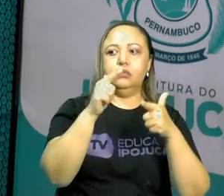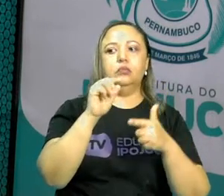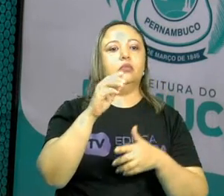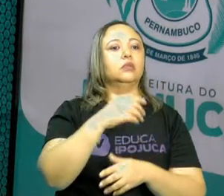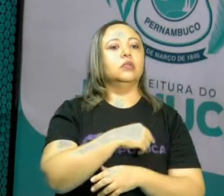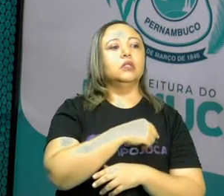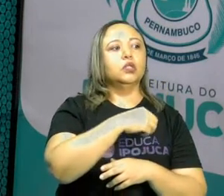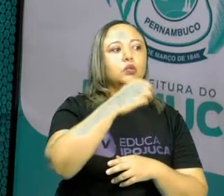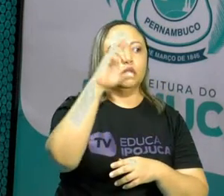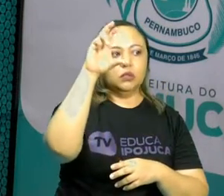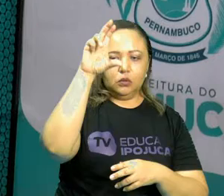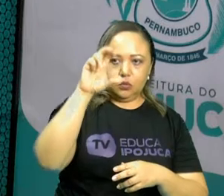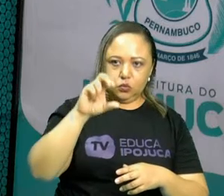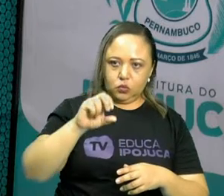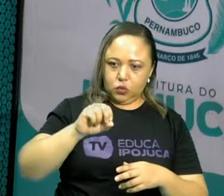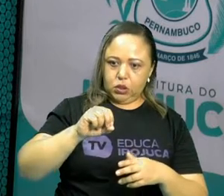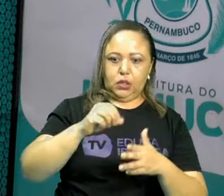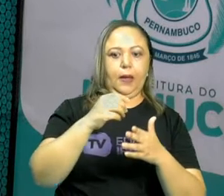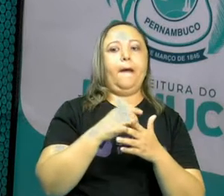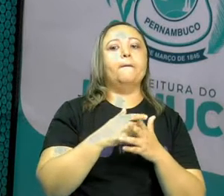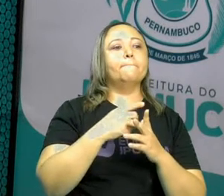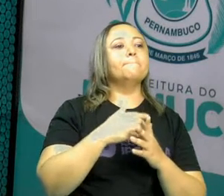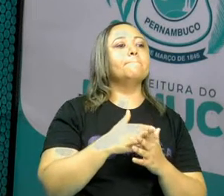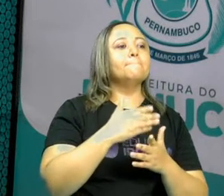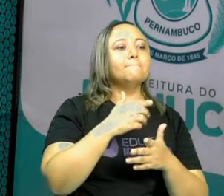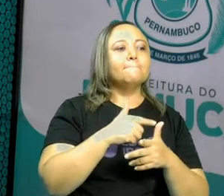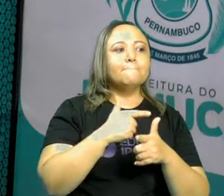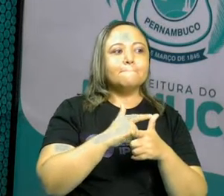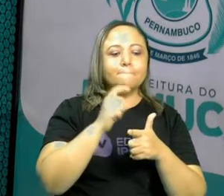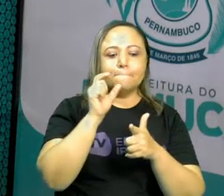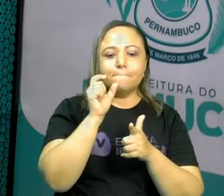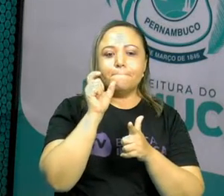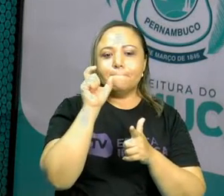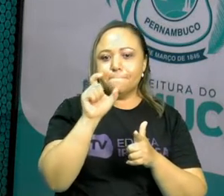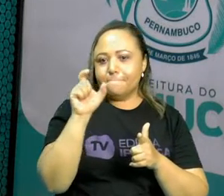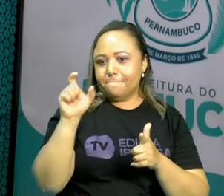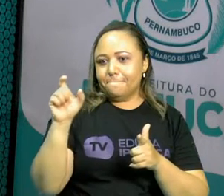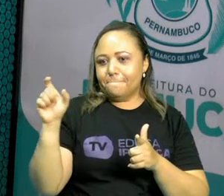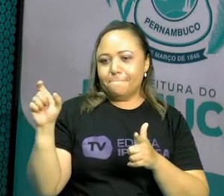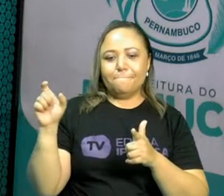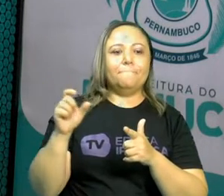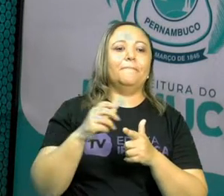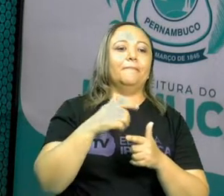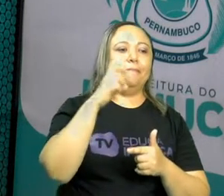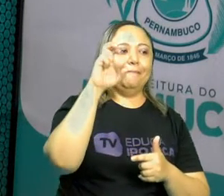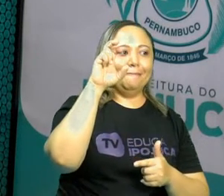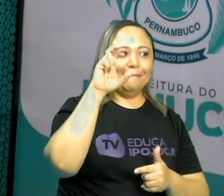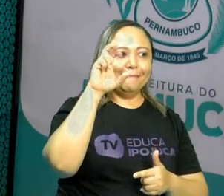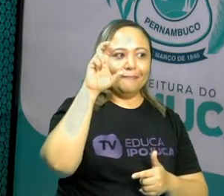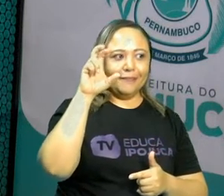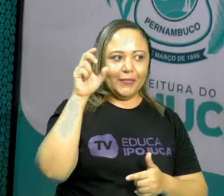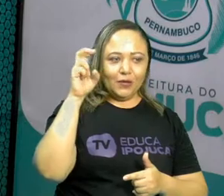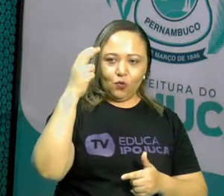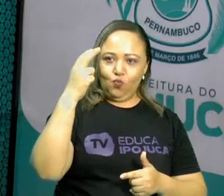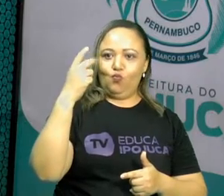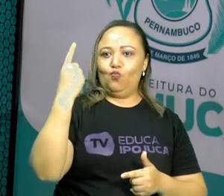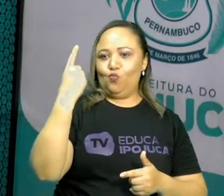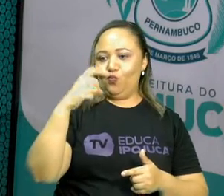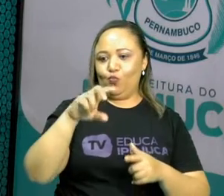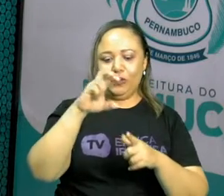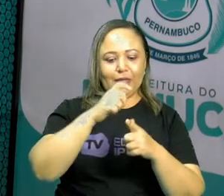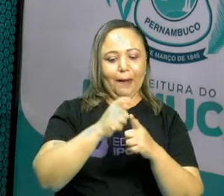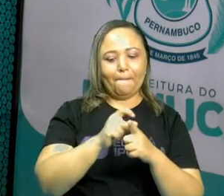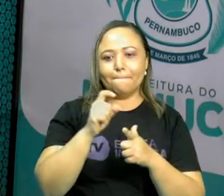em 50 partes. 25, 10, 5, 2 ou 1.